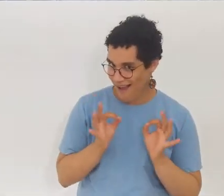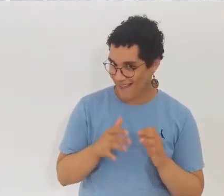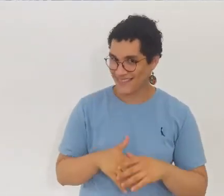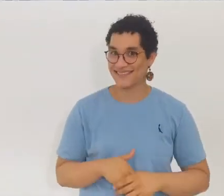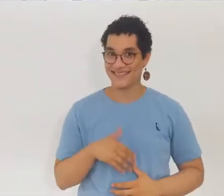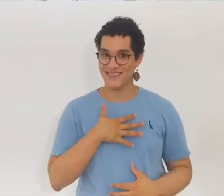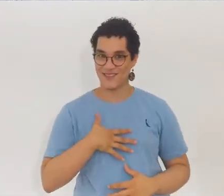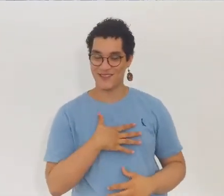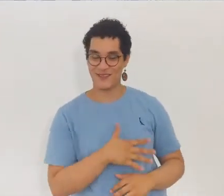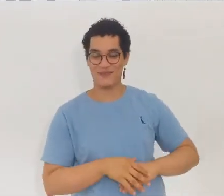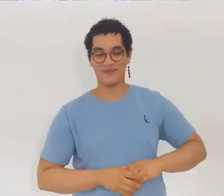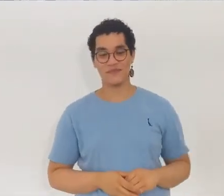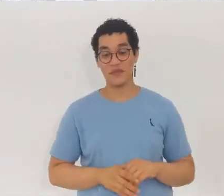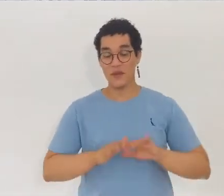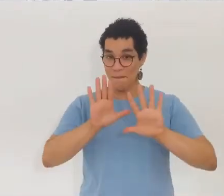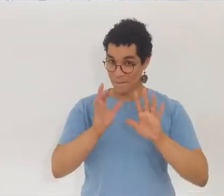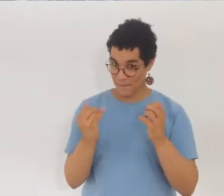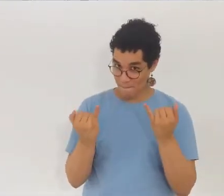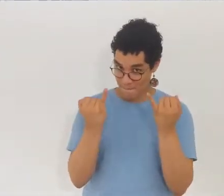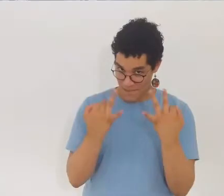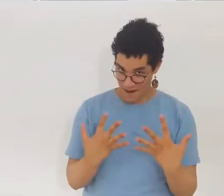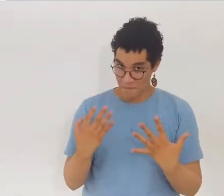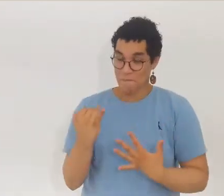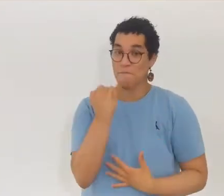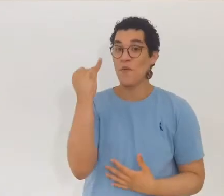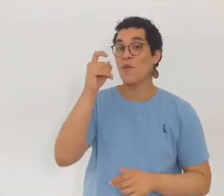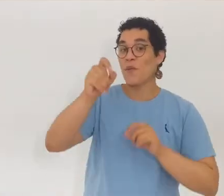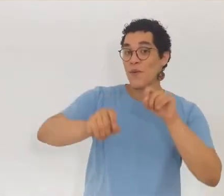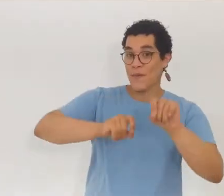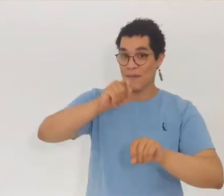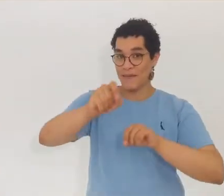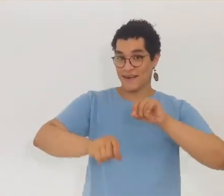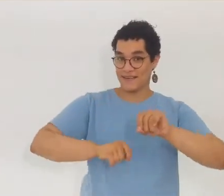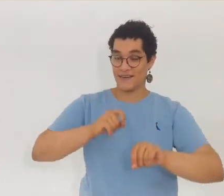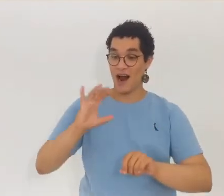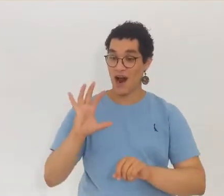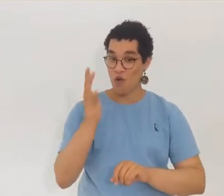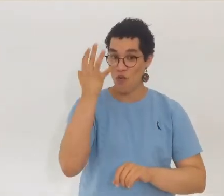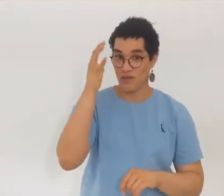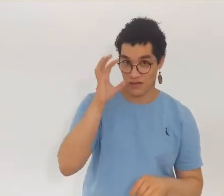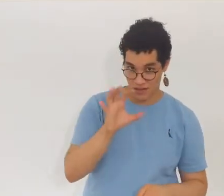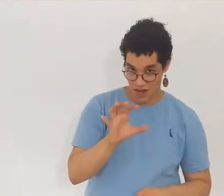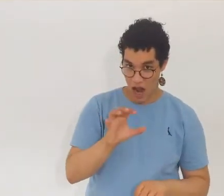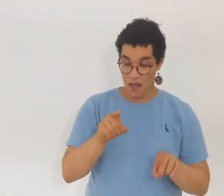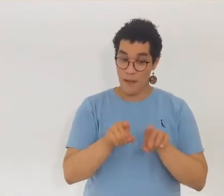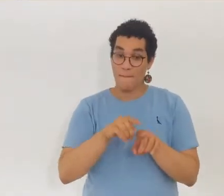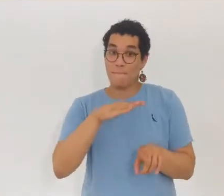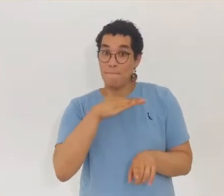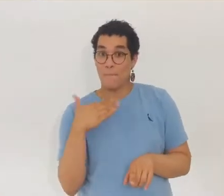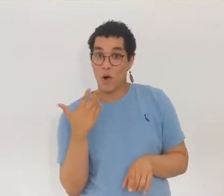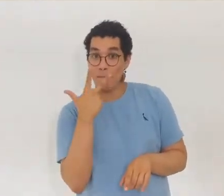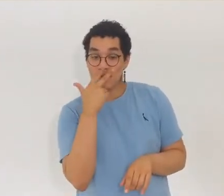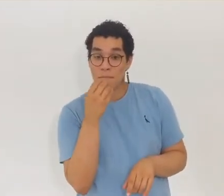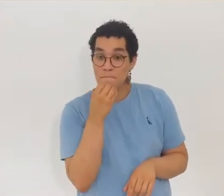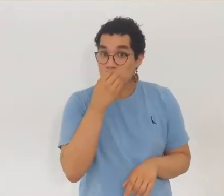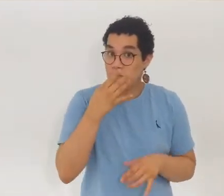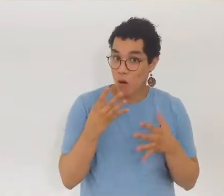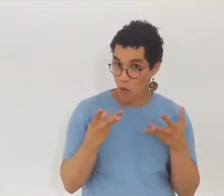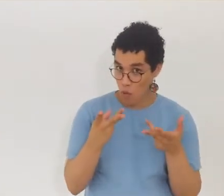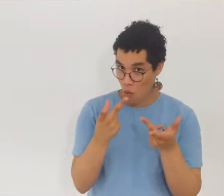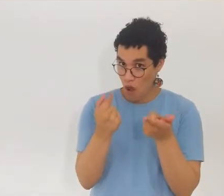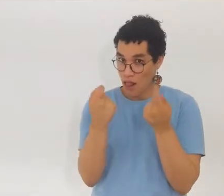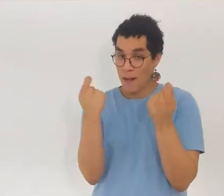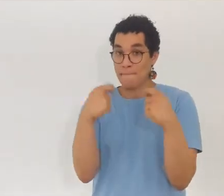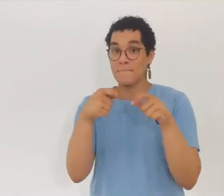Já começou a ficar mais animado com essa possibilidade, hein? Mas saiba que pra tudo isso acontecer e a sua morte